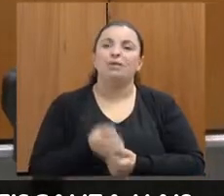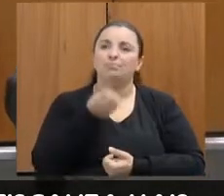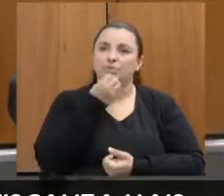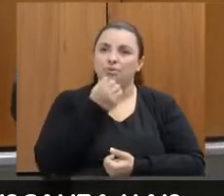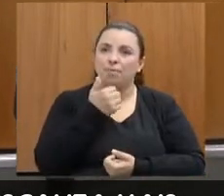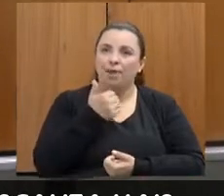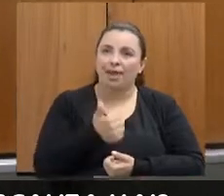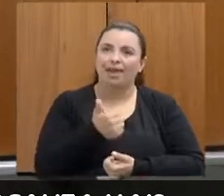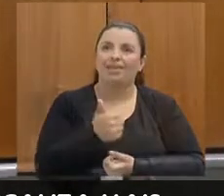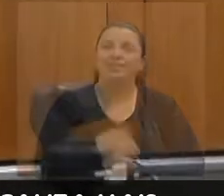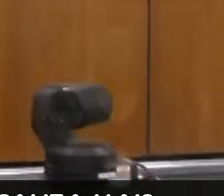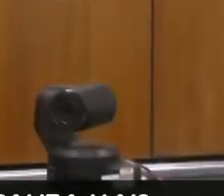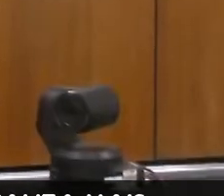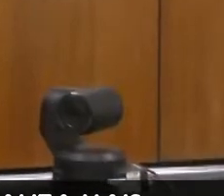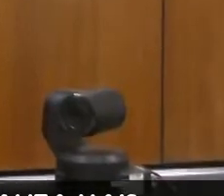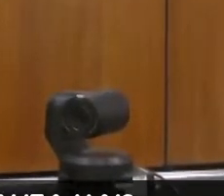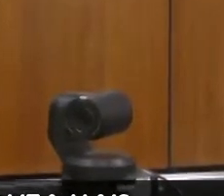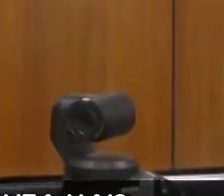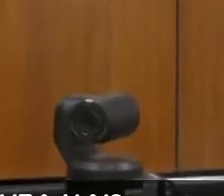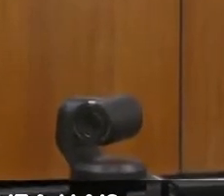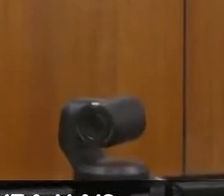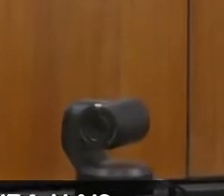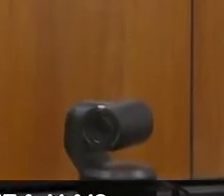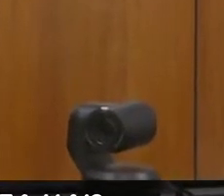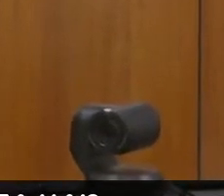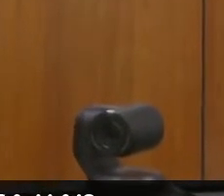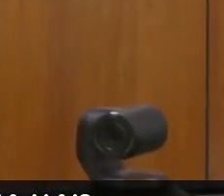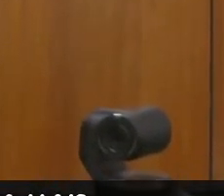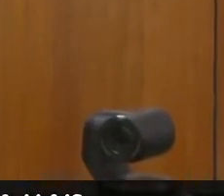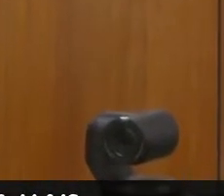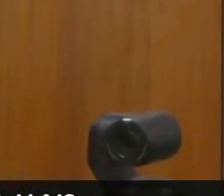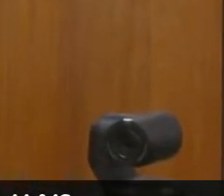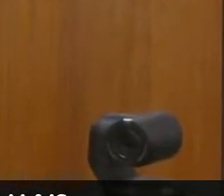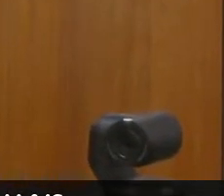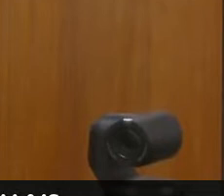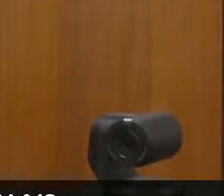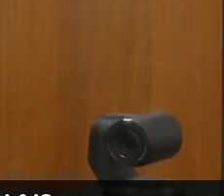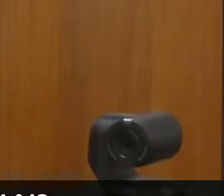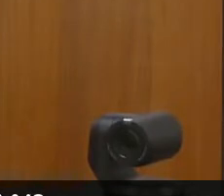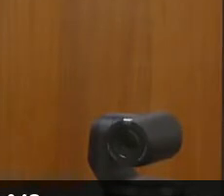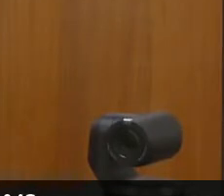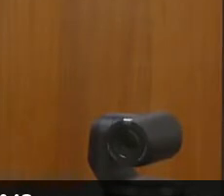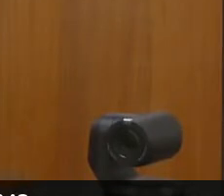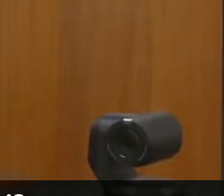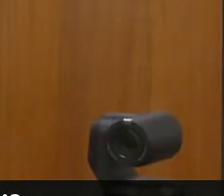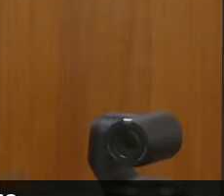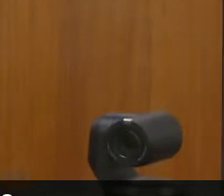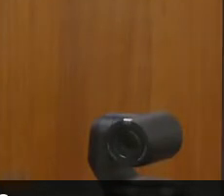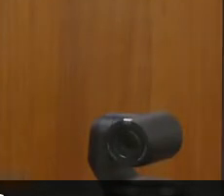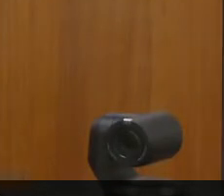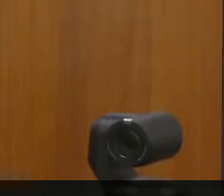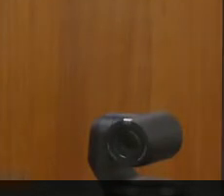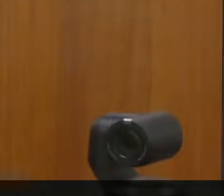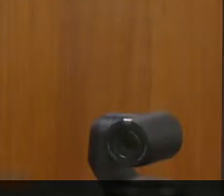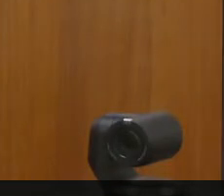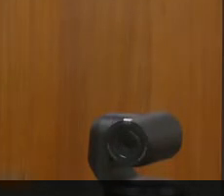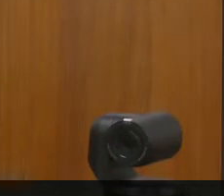Servidor da Polícia Civil. Ele é analista. Assistente social.